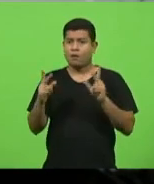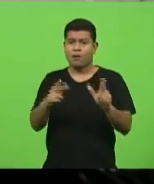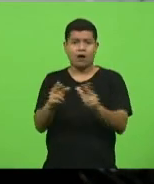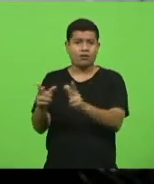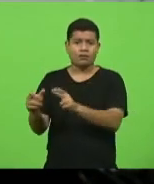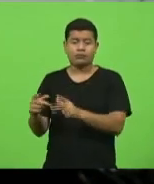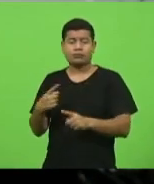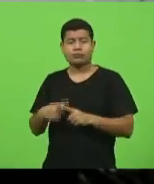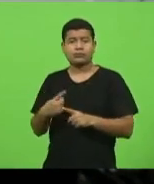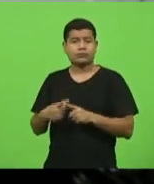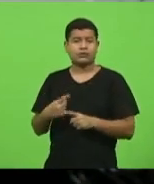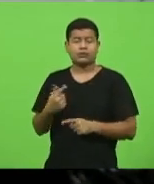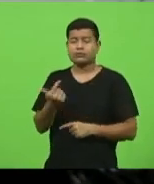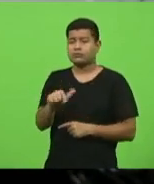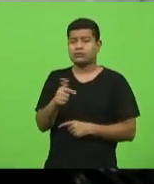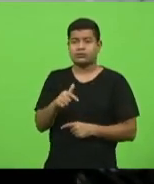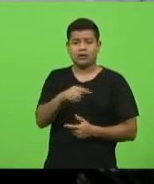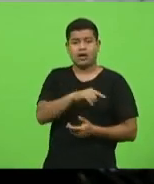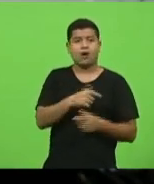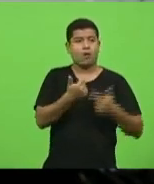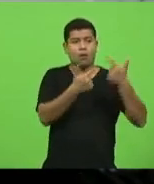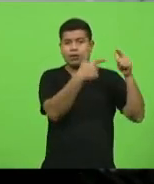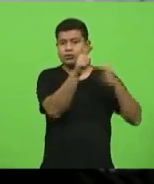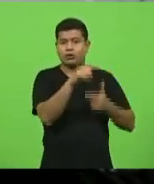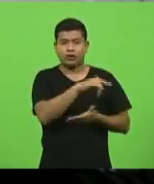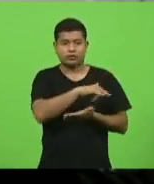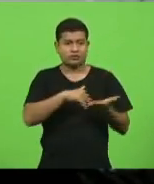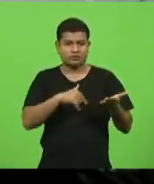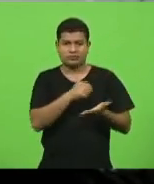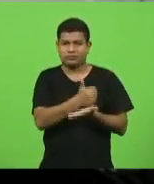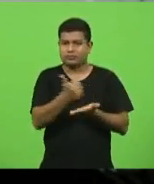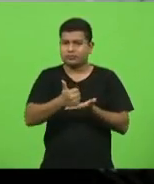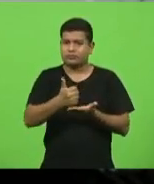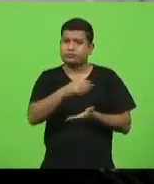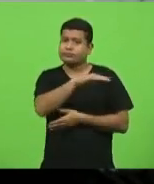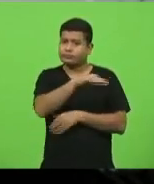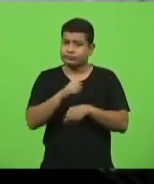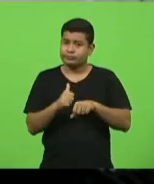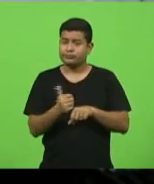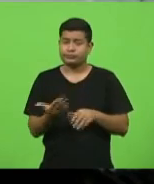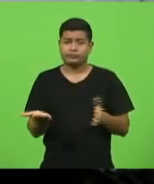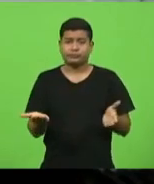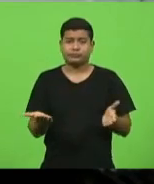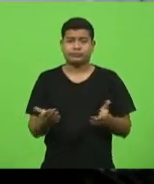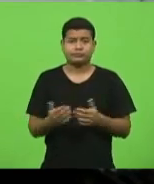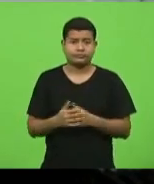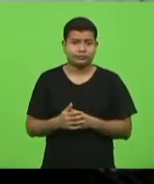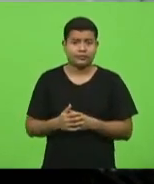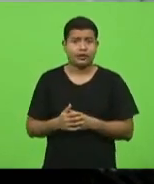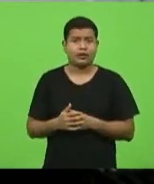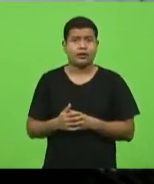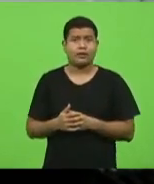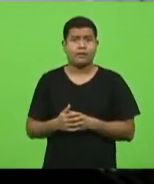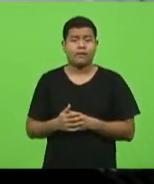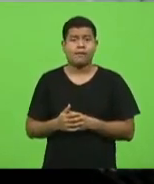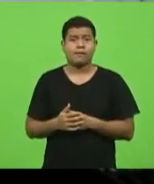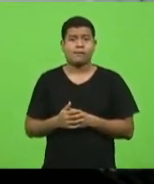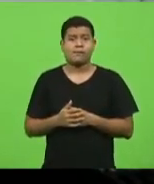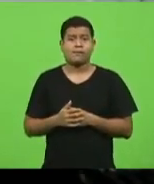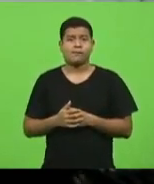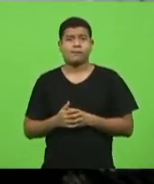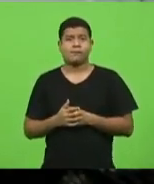apenas analisando cinco processos seletivos, dia 18 de novembro, também médicos. Também médicos.